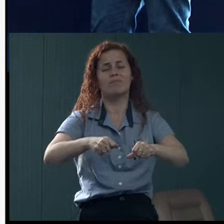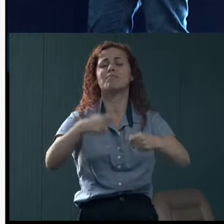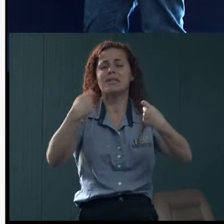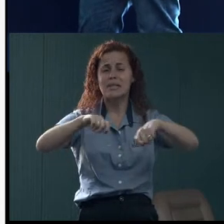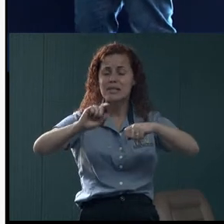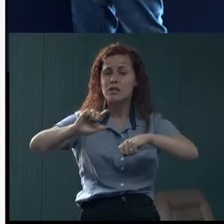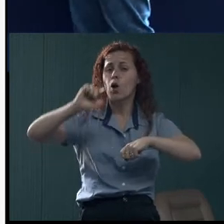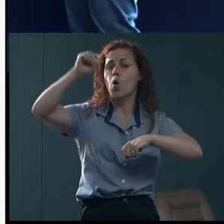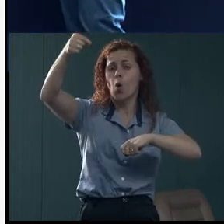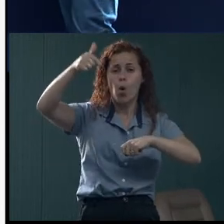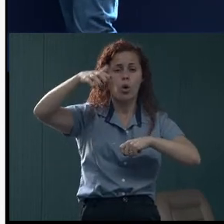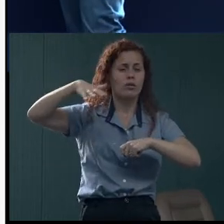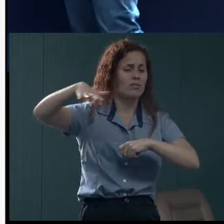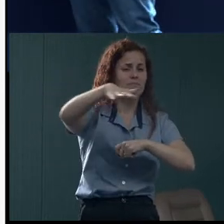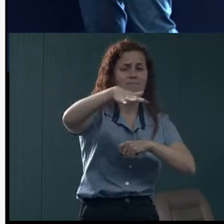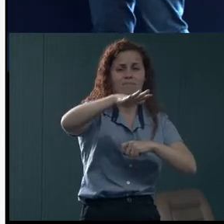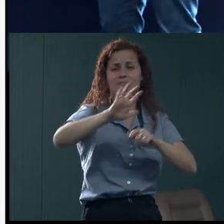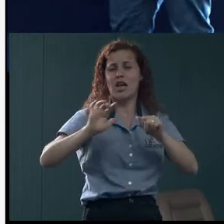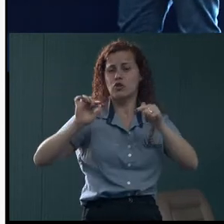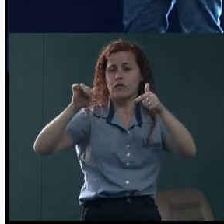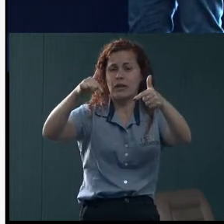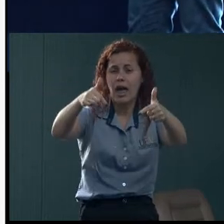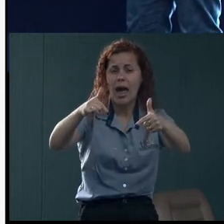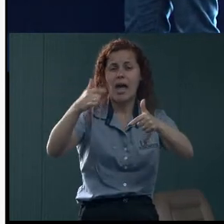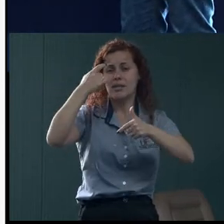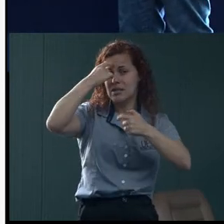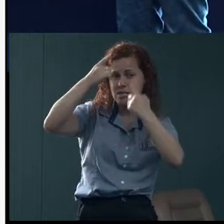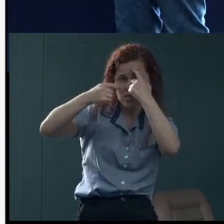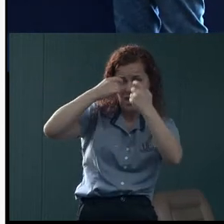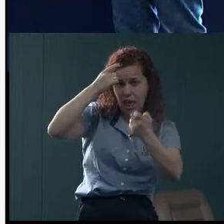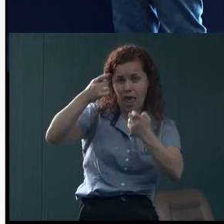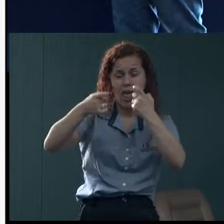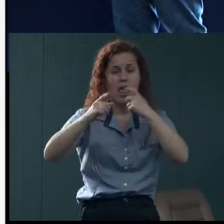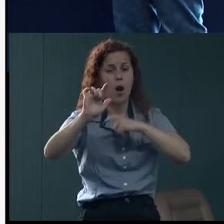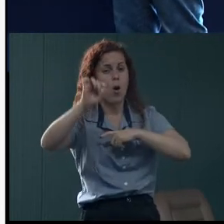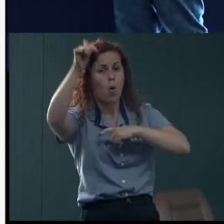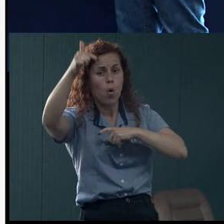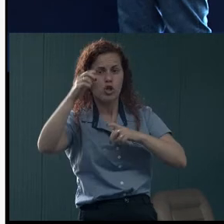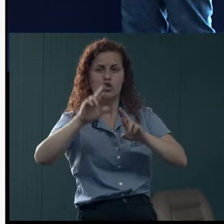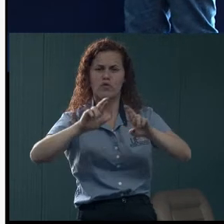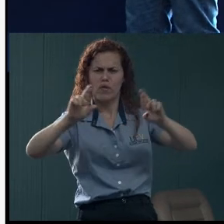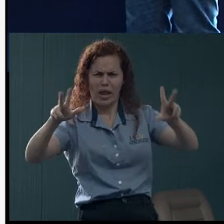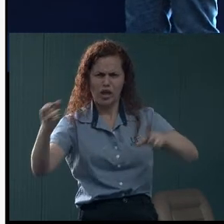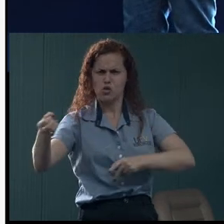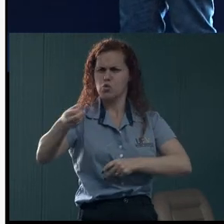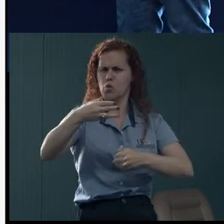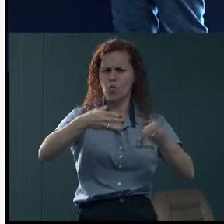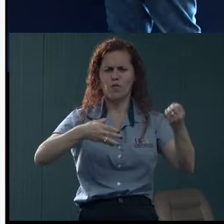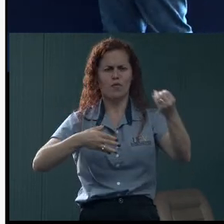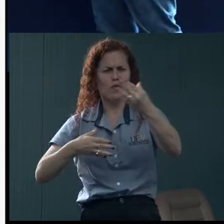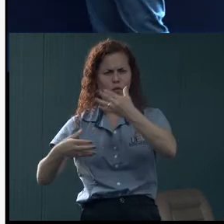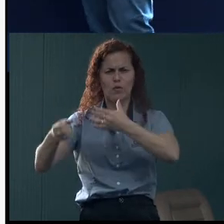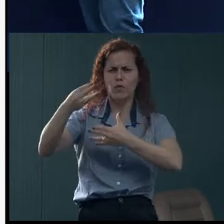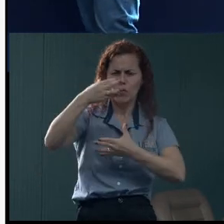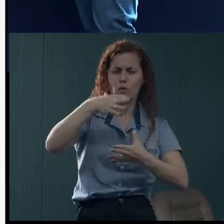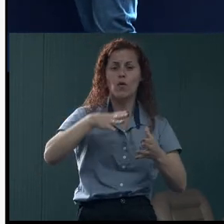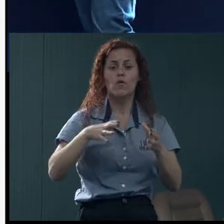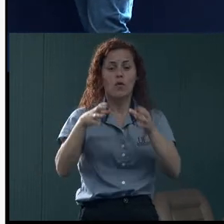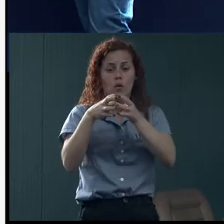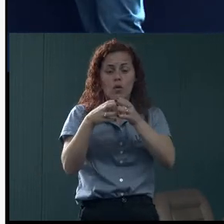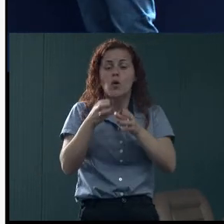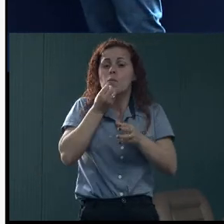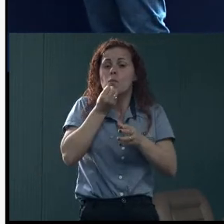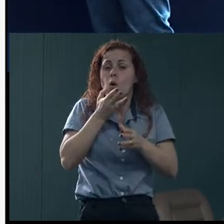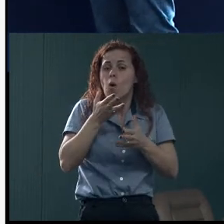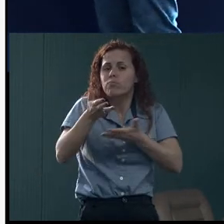atividades, outras propostas, outras ideias, e fazer uma construção coletiva de algo que seja bom